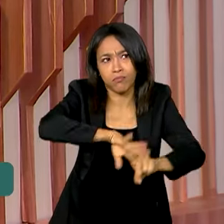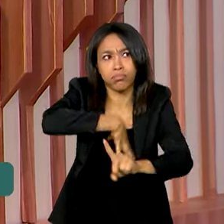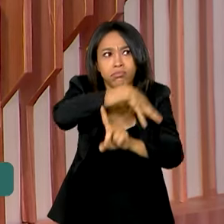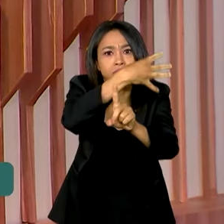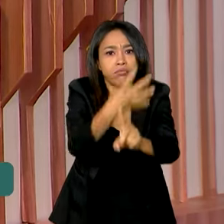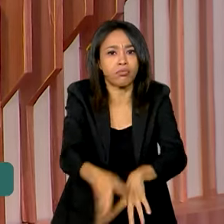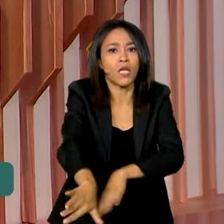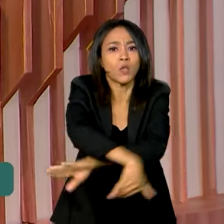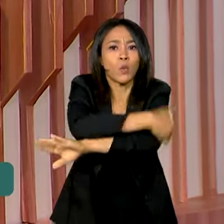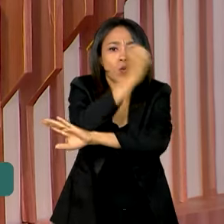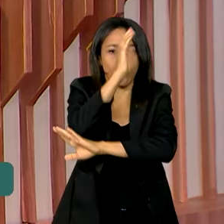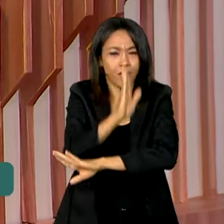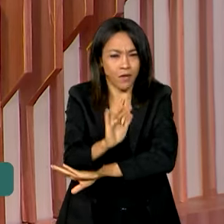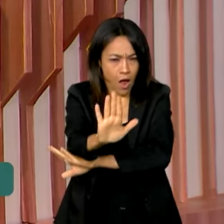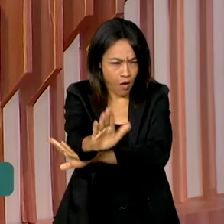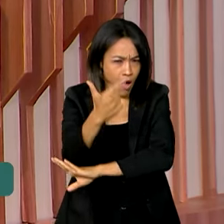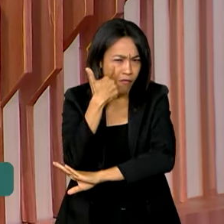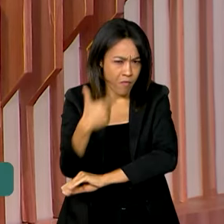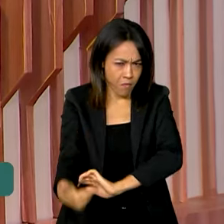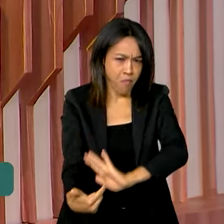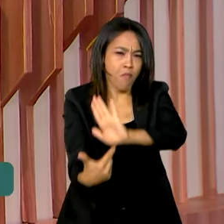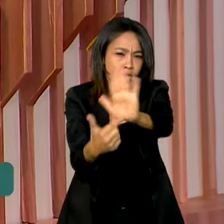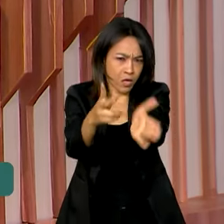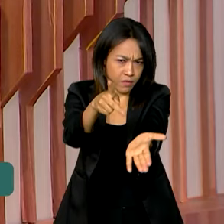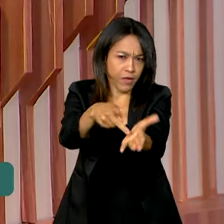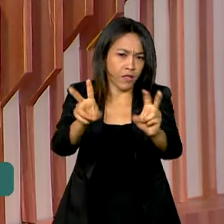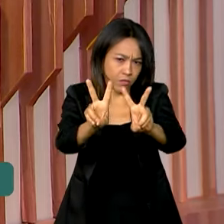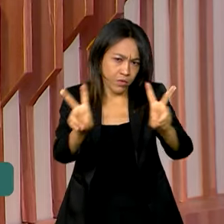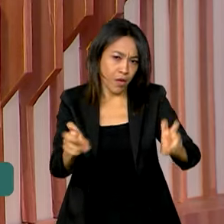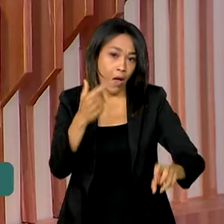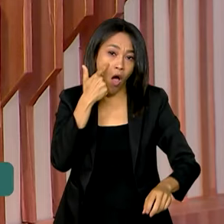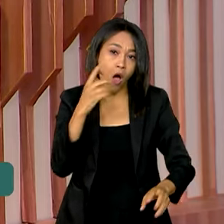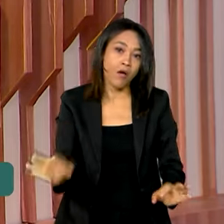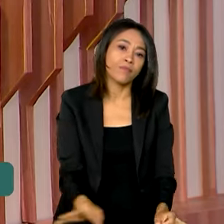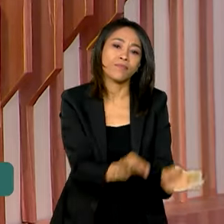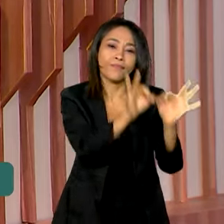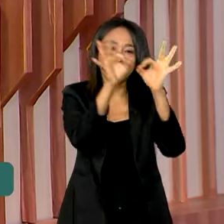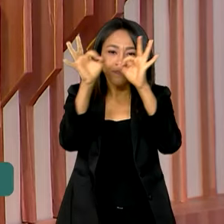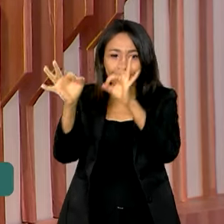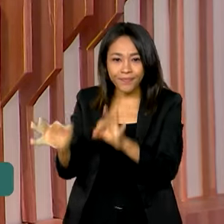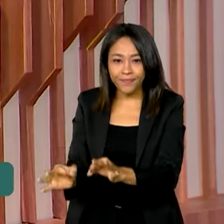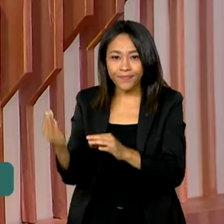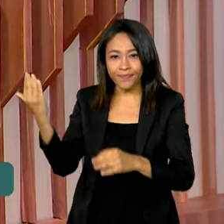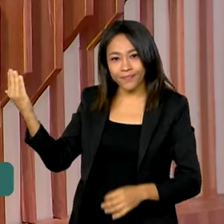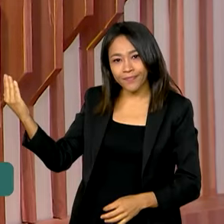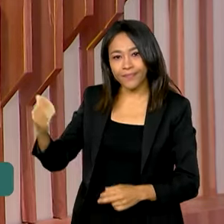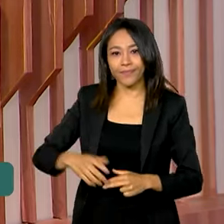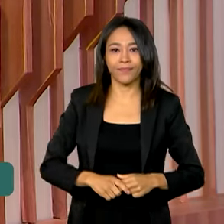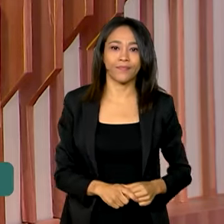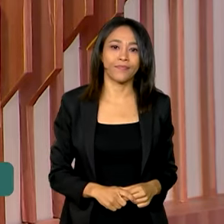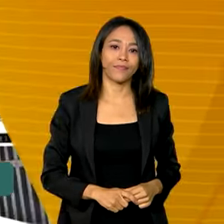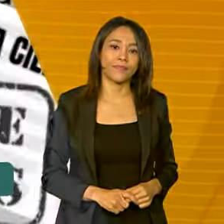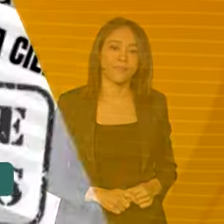país. Mas a gente mostra agora a verdade sobre esse assunto. Confira na reportagem de Caroline Blaudes.